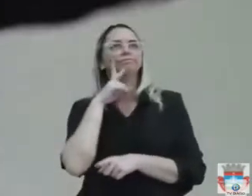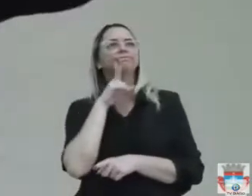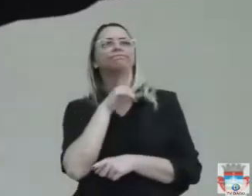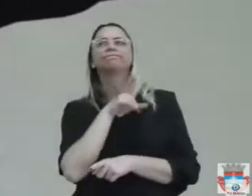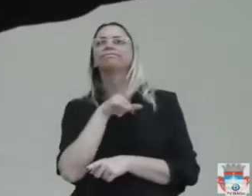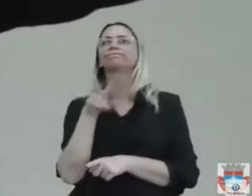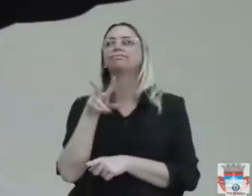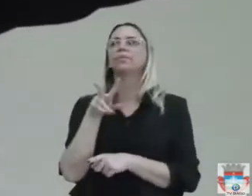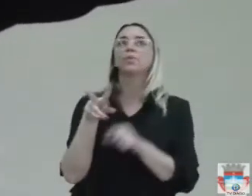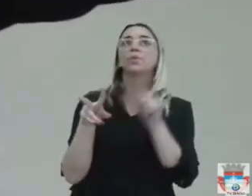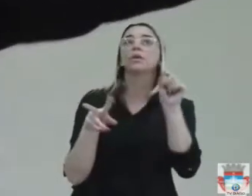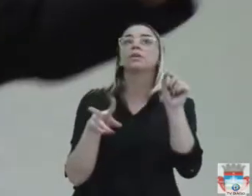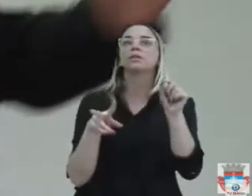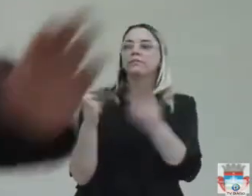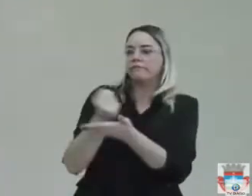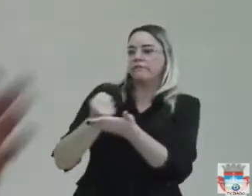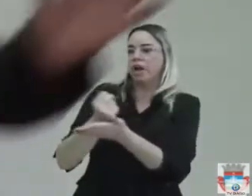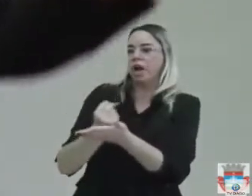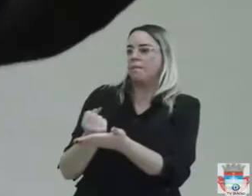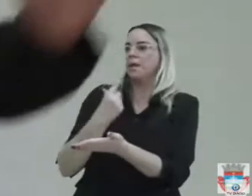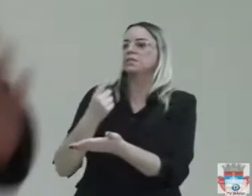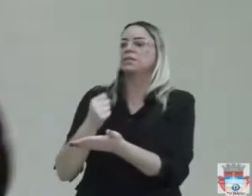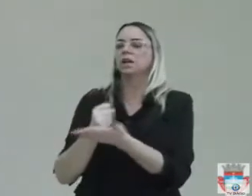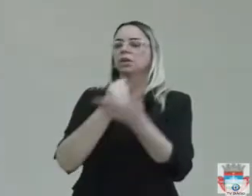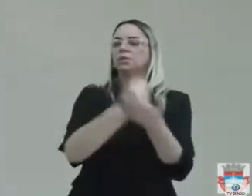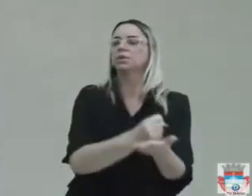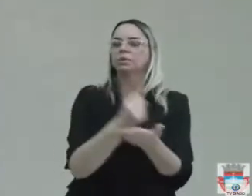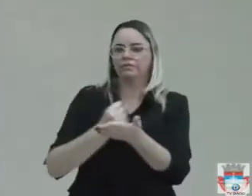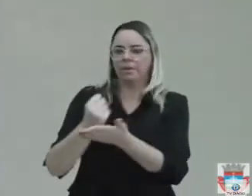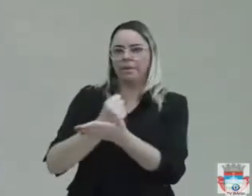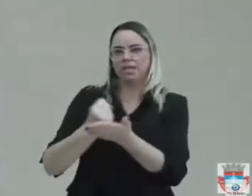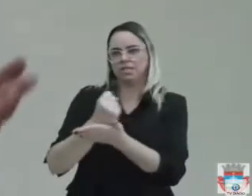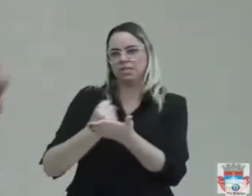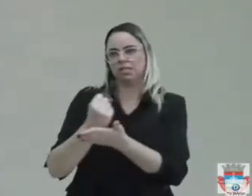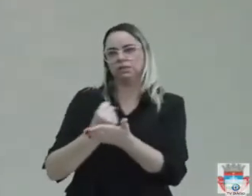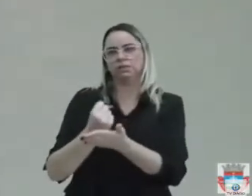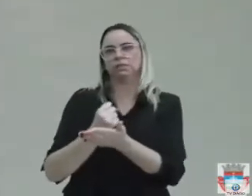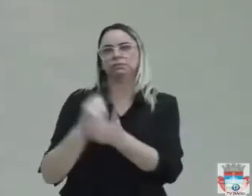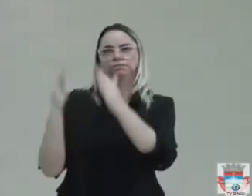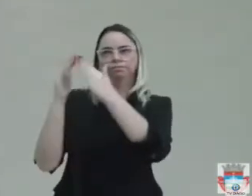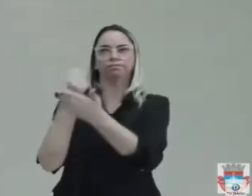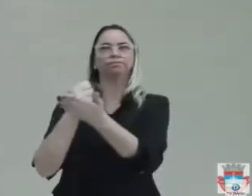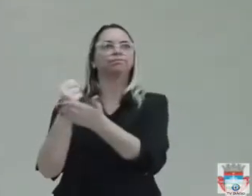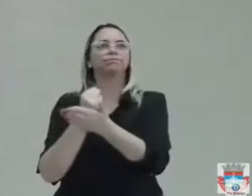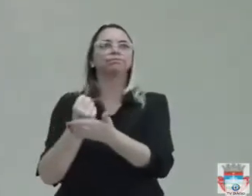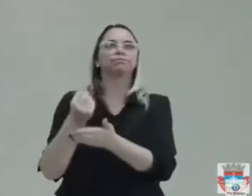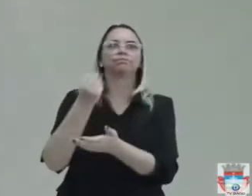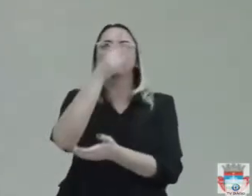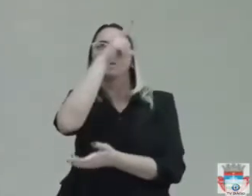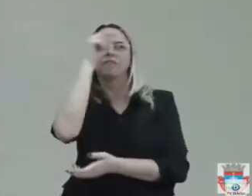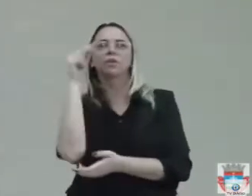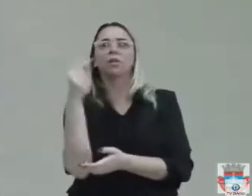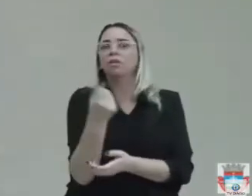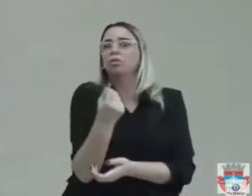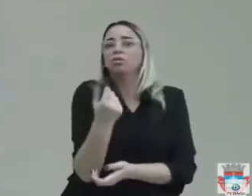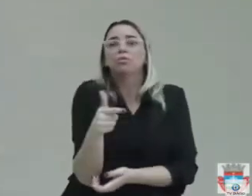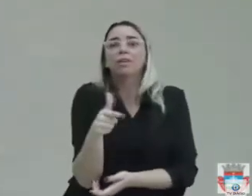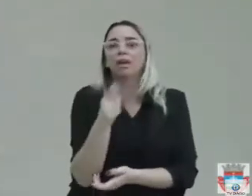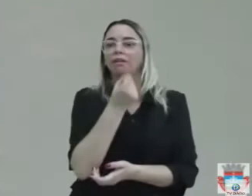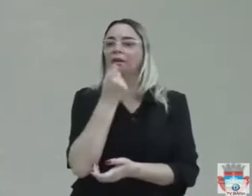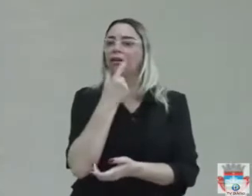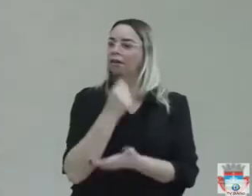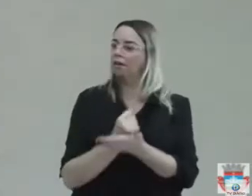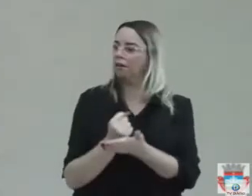uma farmácia comunitária aqui da prefeitura, sem medicamentos. Chegou uma senhora aqui de manhã,